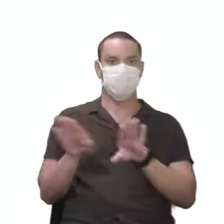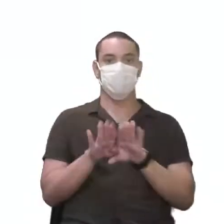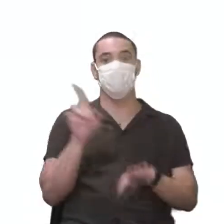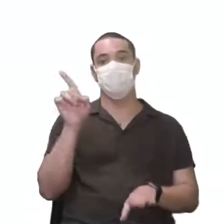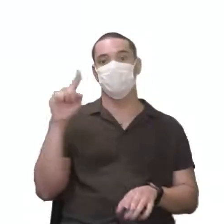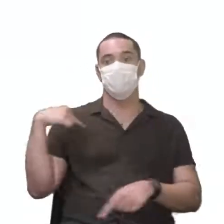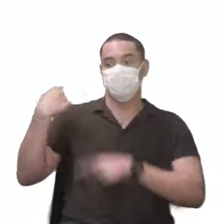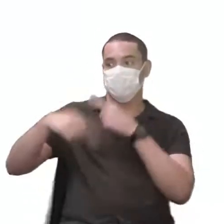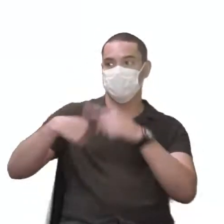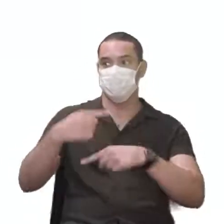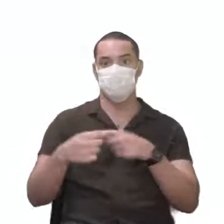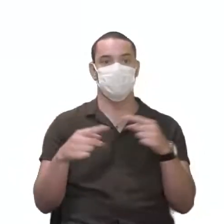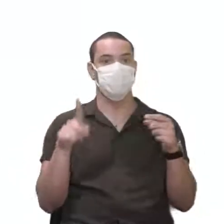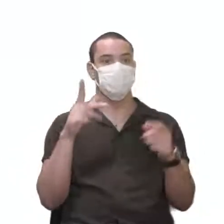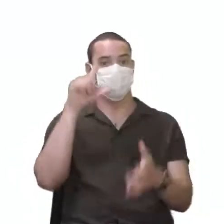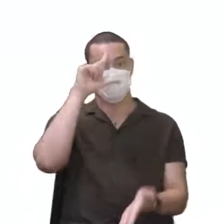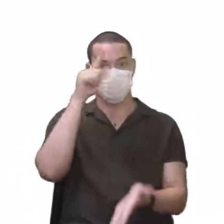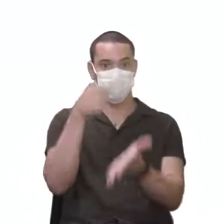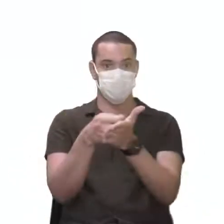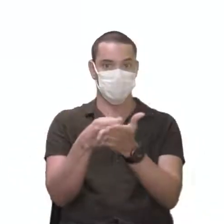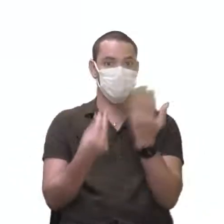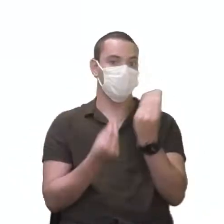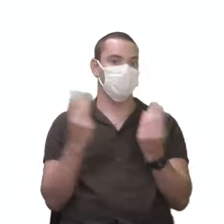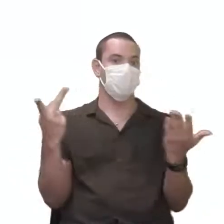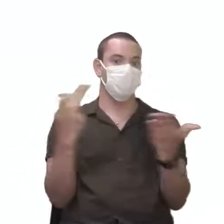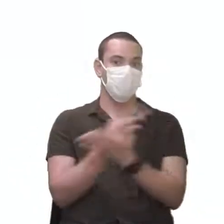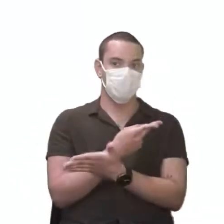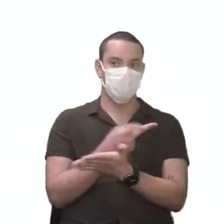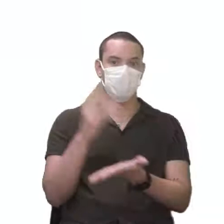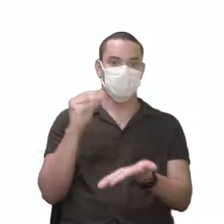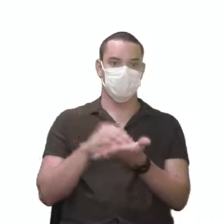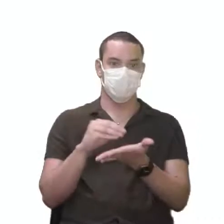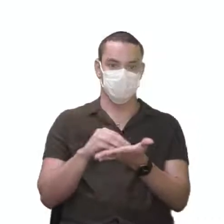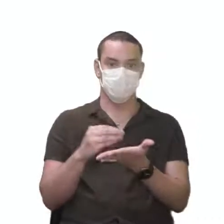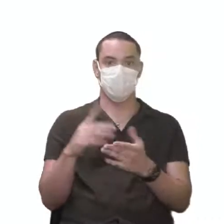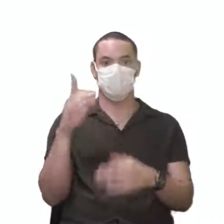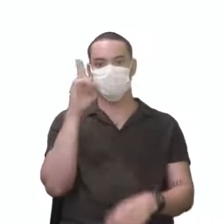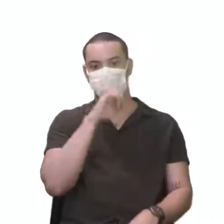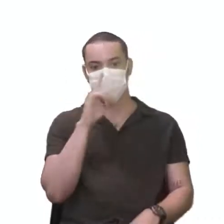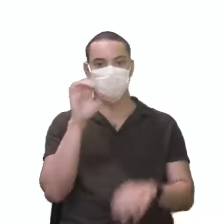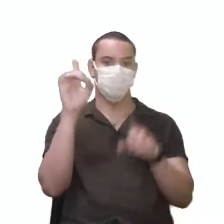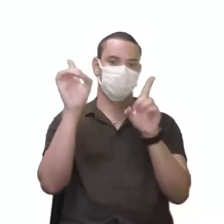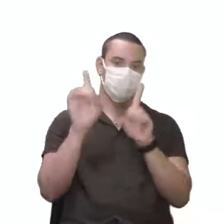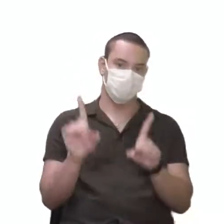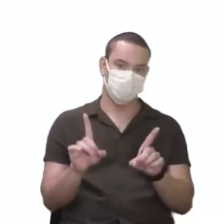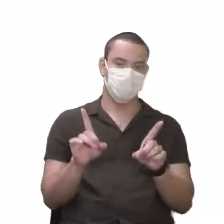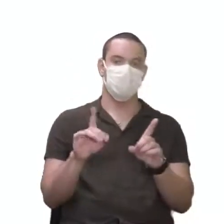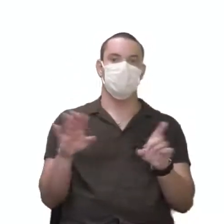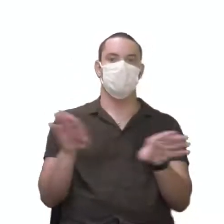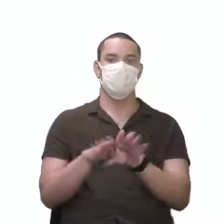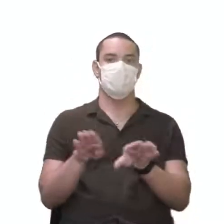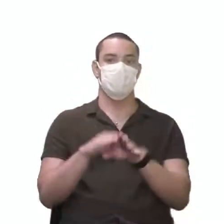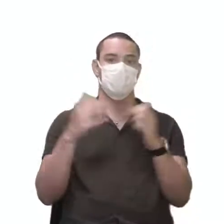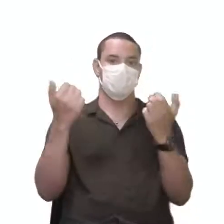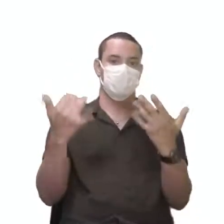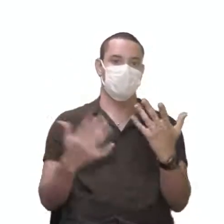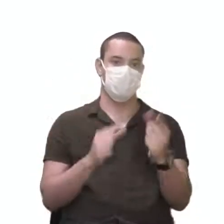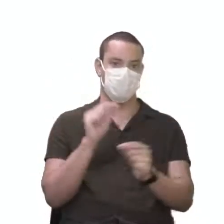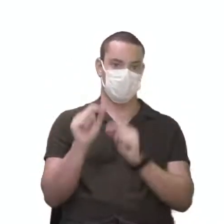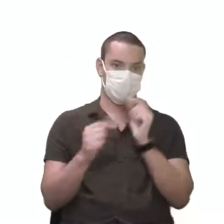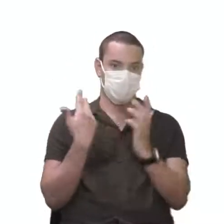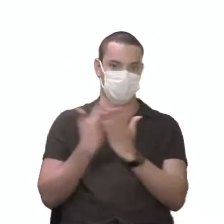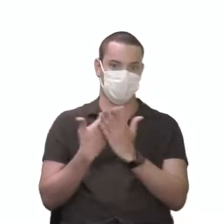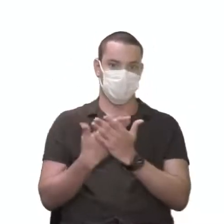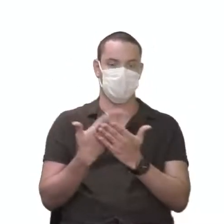sexuais, determinação do sexo, probabilidade de deficiências. E aí, gente falou novamente, durante